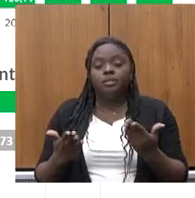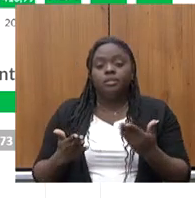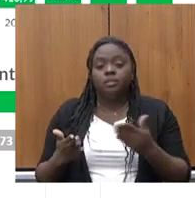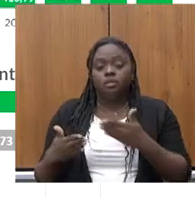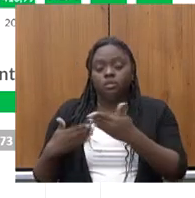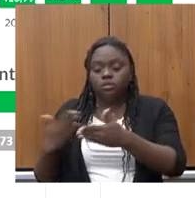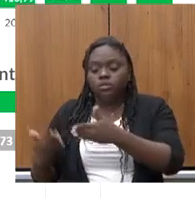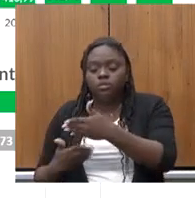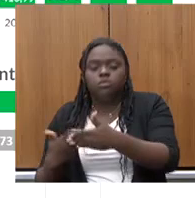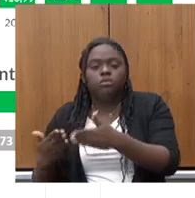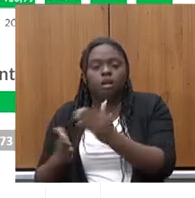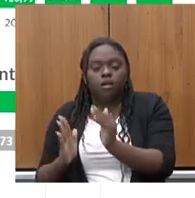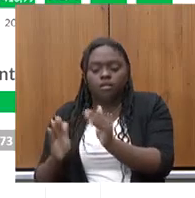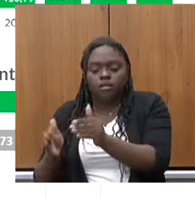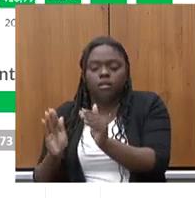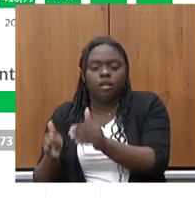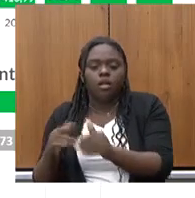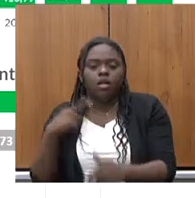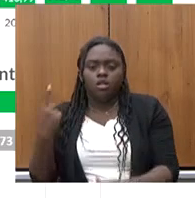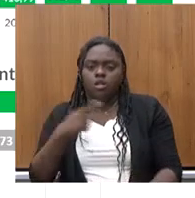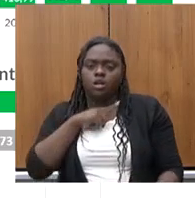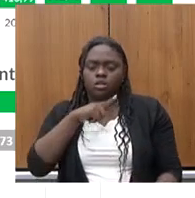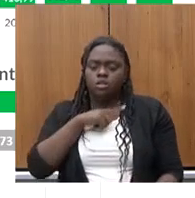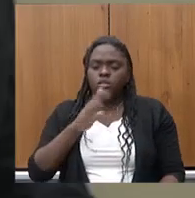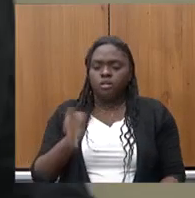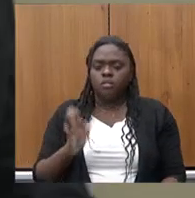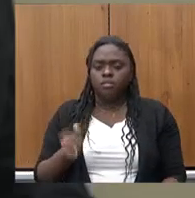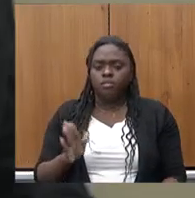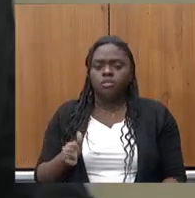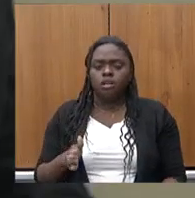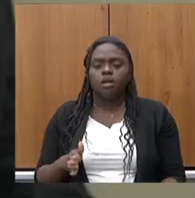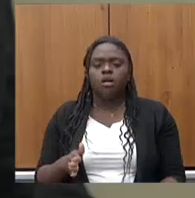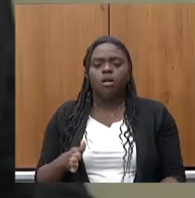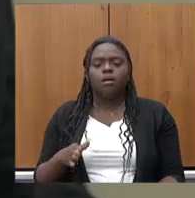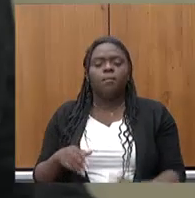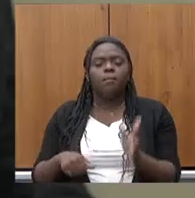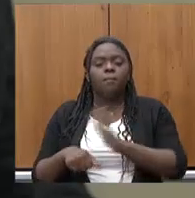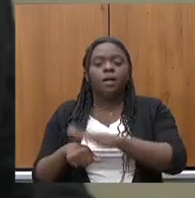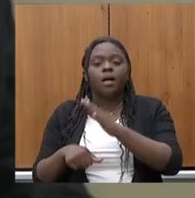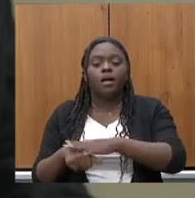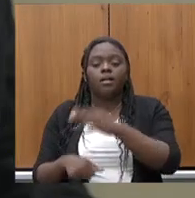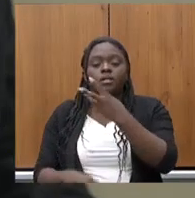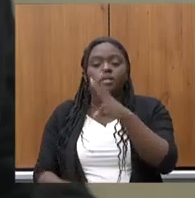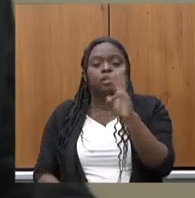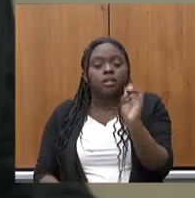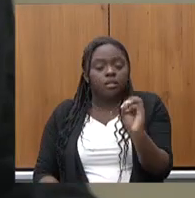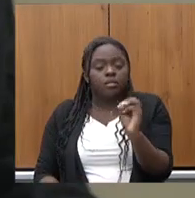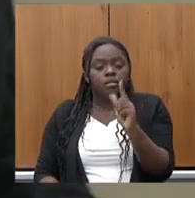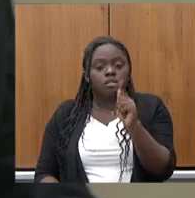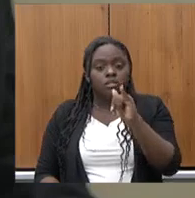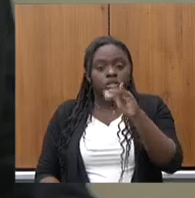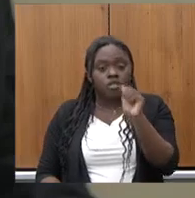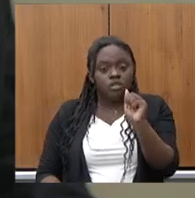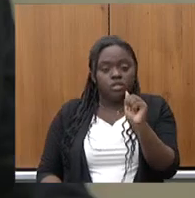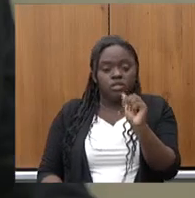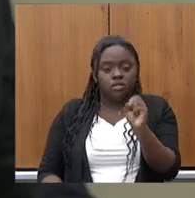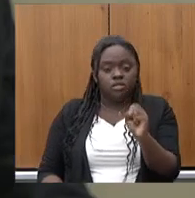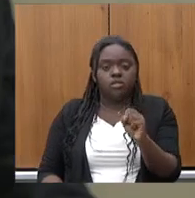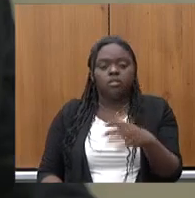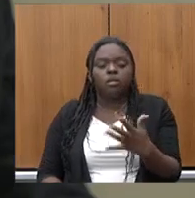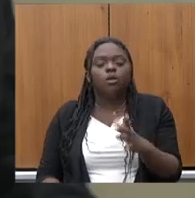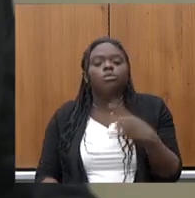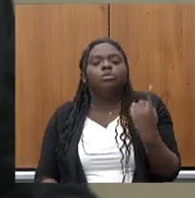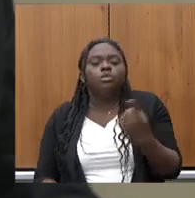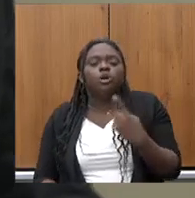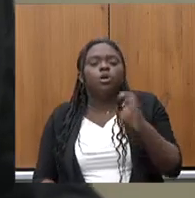E nós já temos, na ANEEL, homologados mais de 30 gigawatts, ou seja, seremos um estado